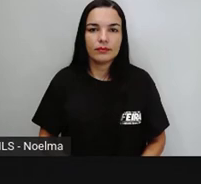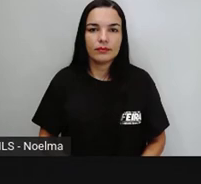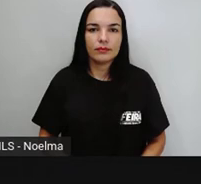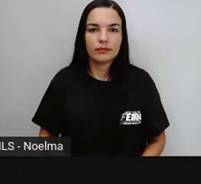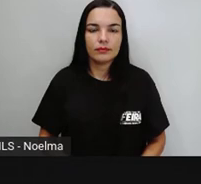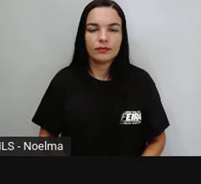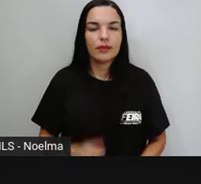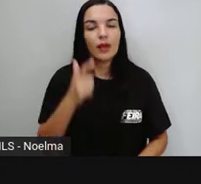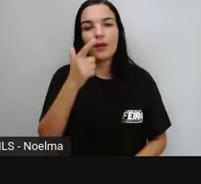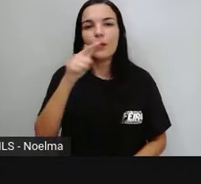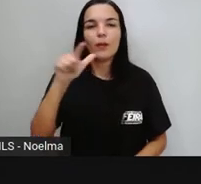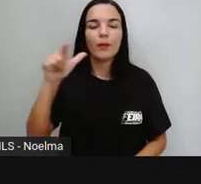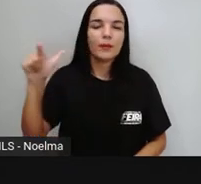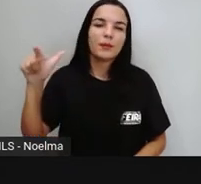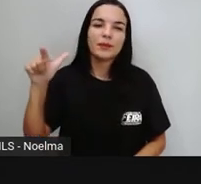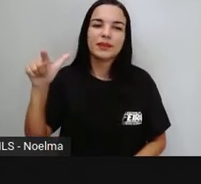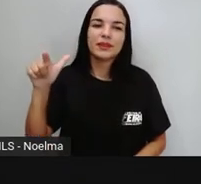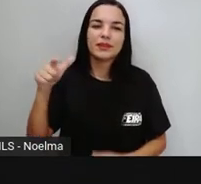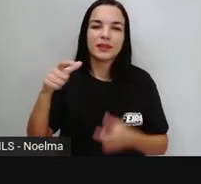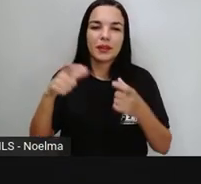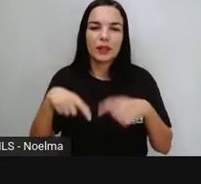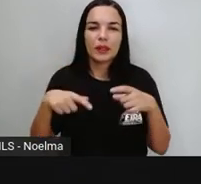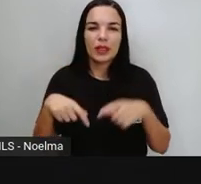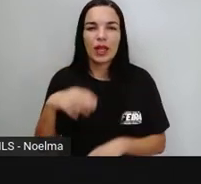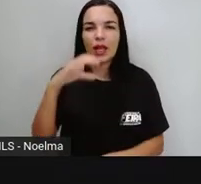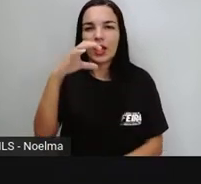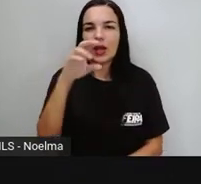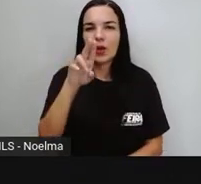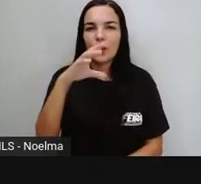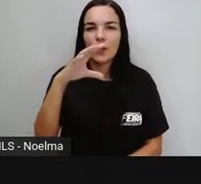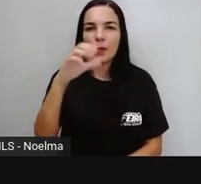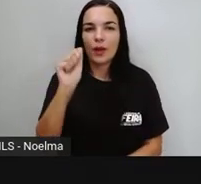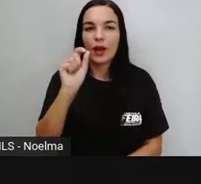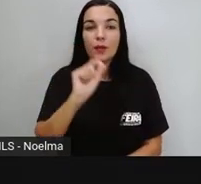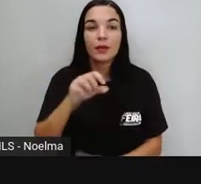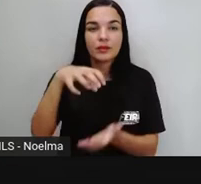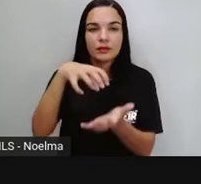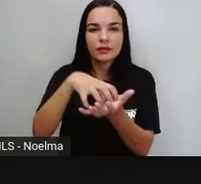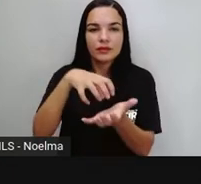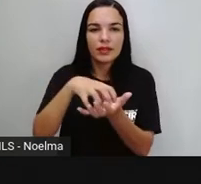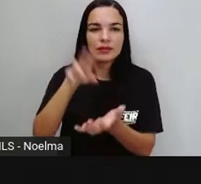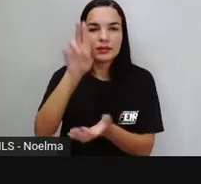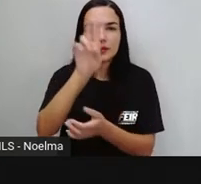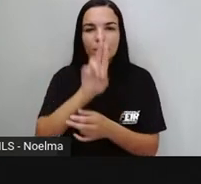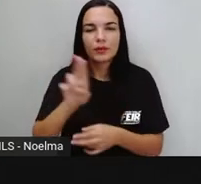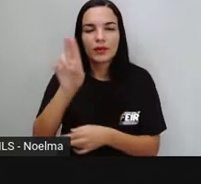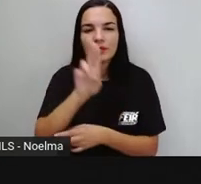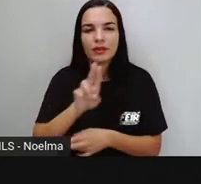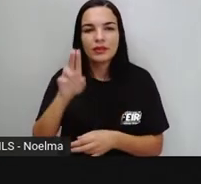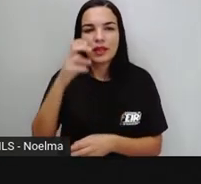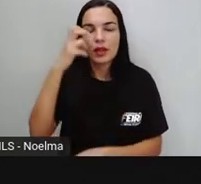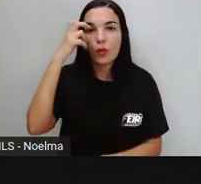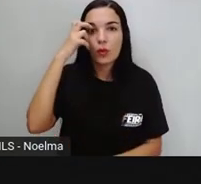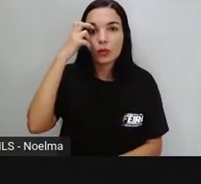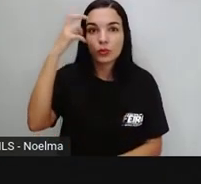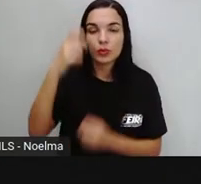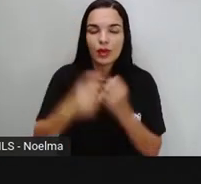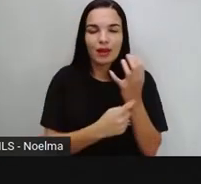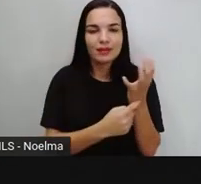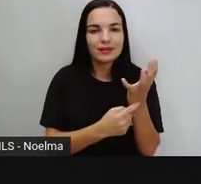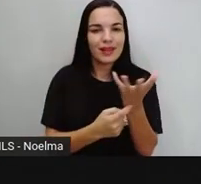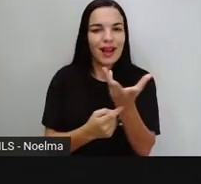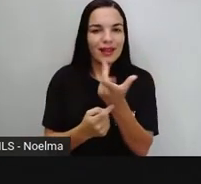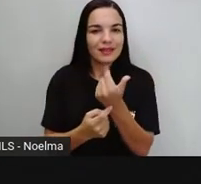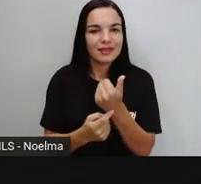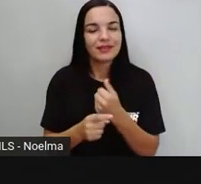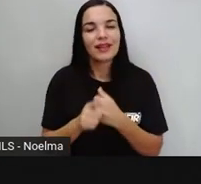Olha só o CUCA, Centro Universitário de Cultura e Arte. E aí também funcionou